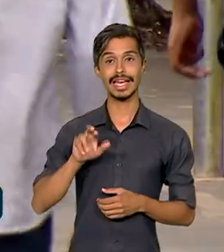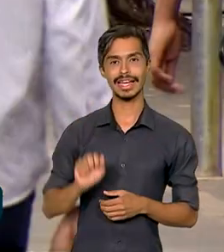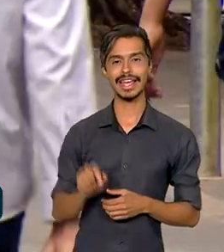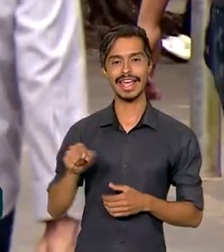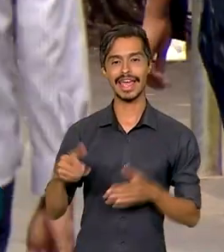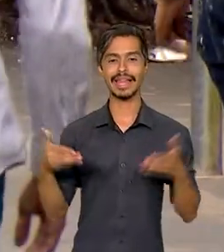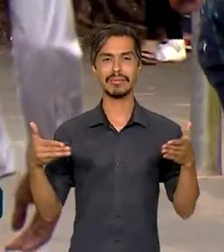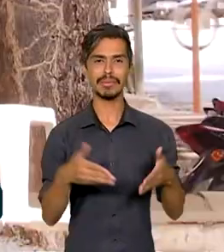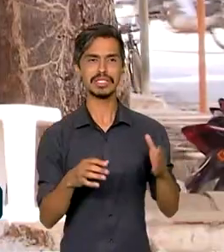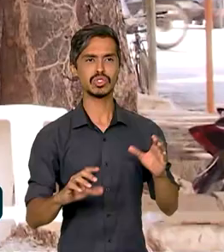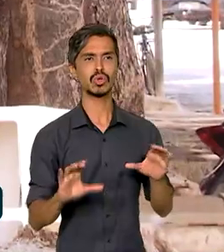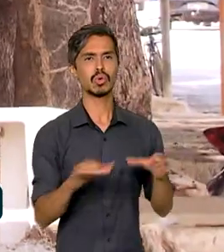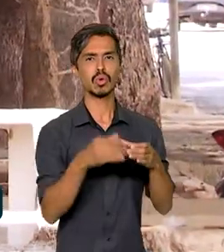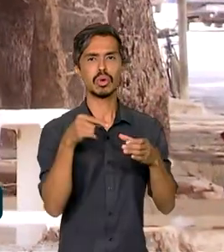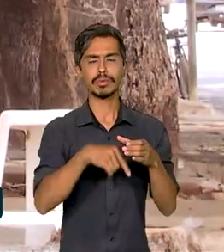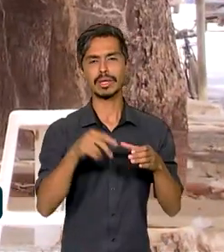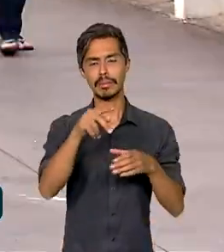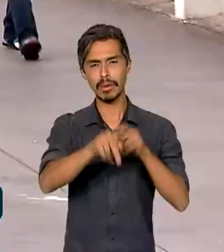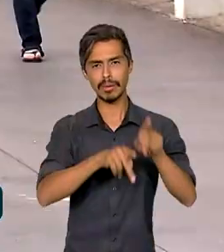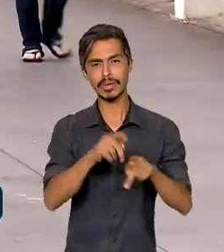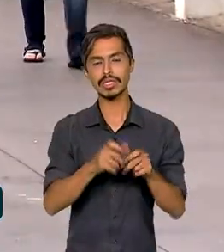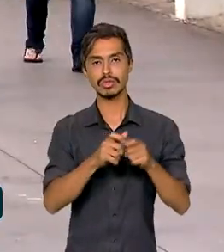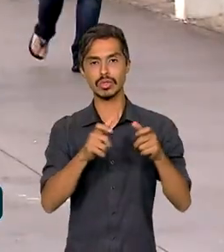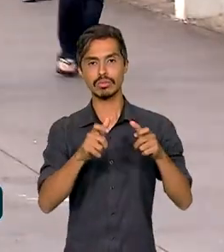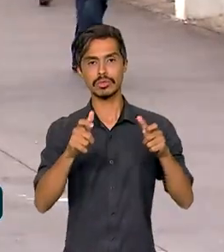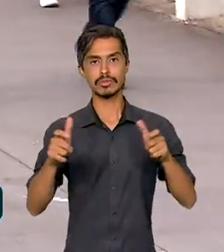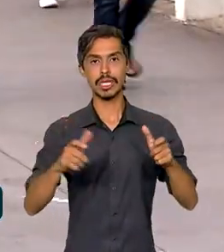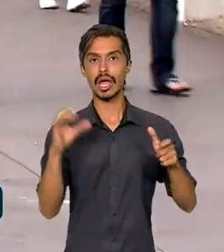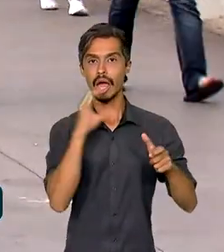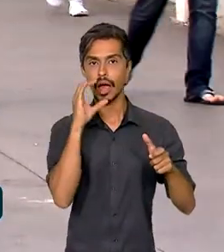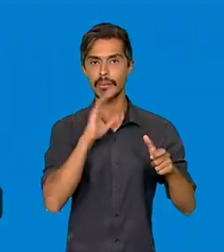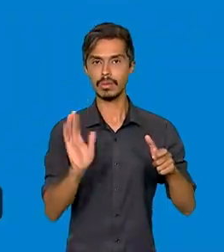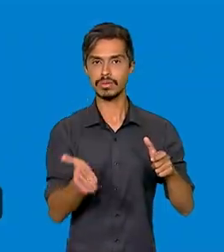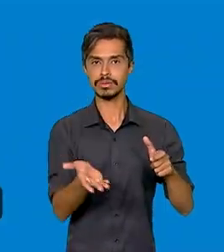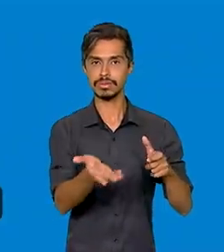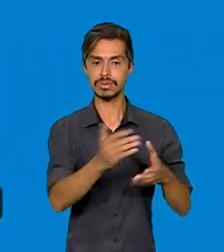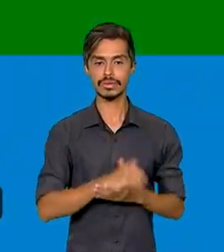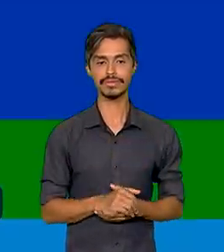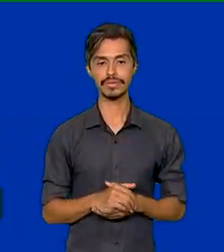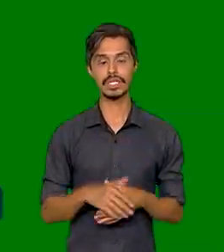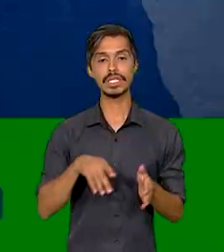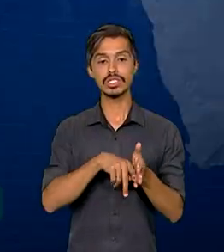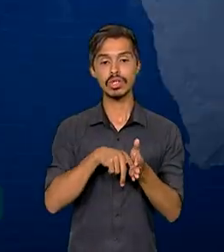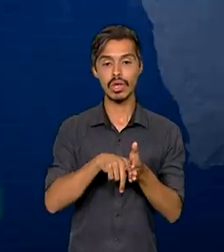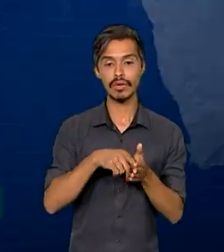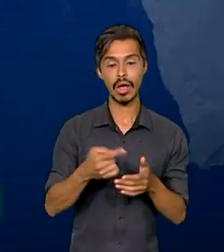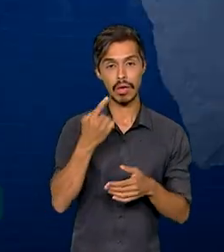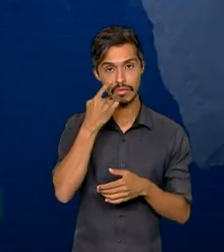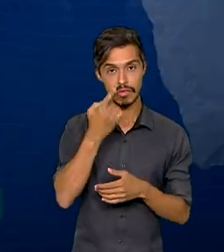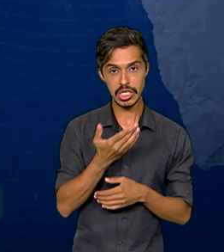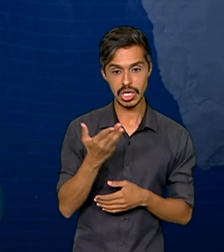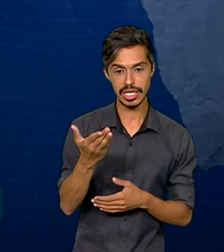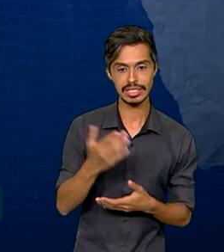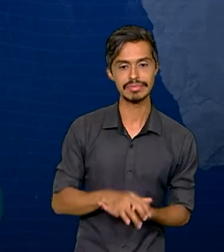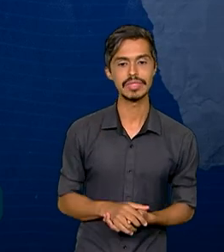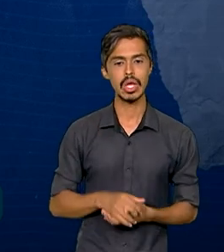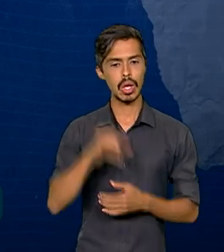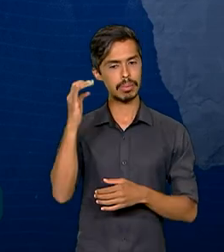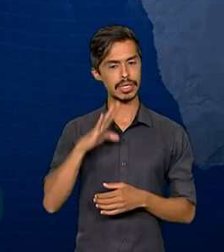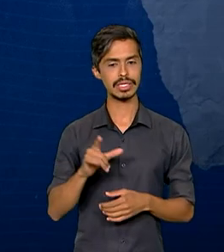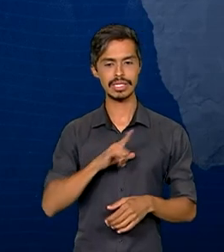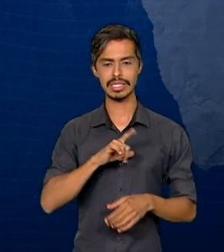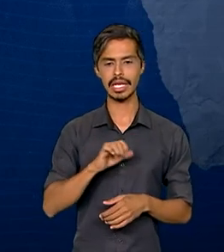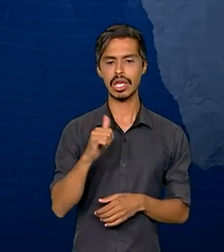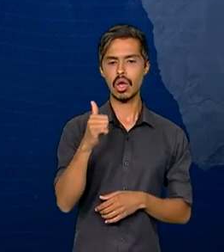parte de um extrato da população que cresce em ritmo acelerado. De acordo com o Censo 2022, o Brasil tem